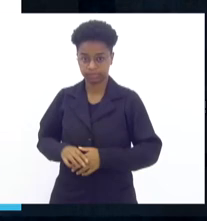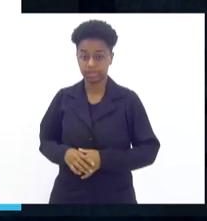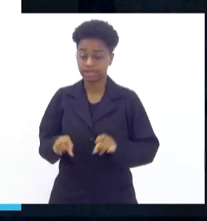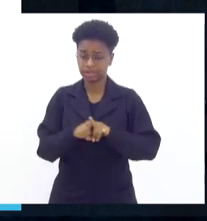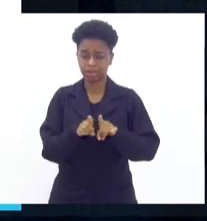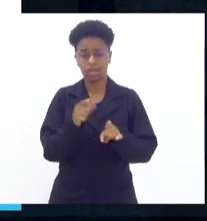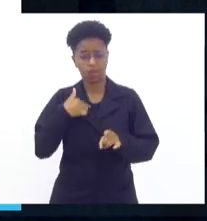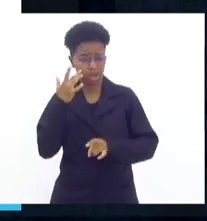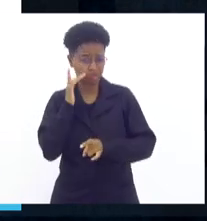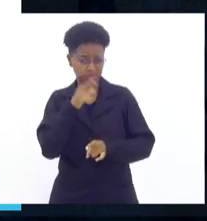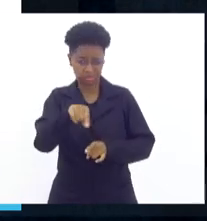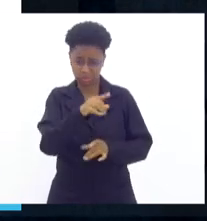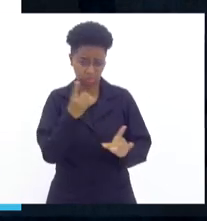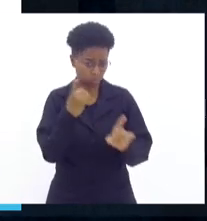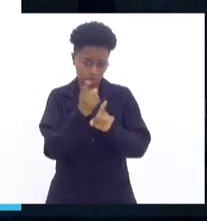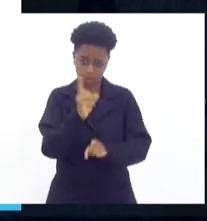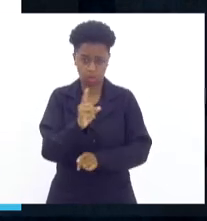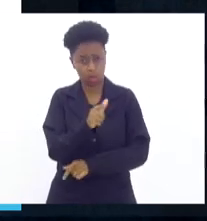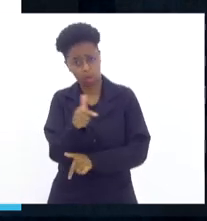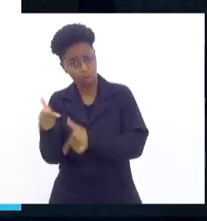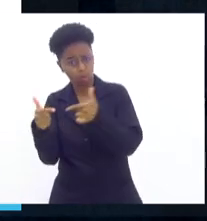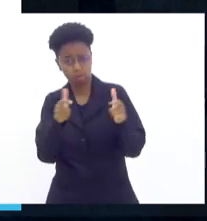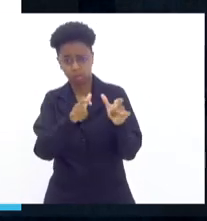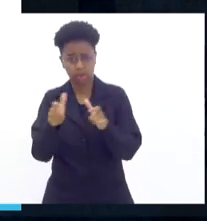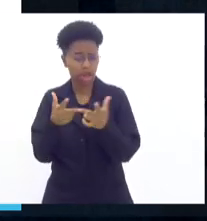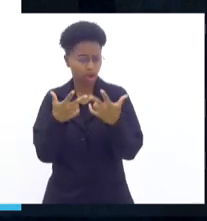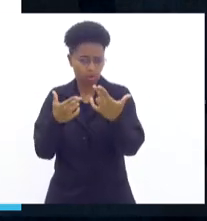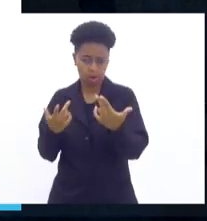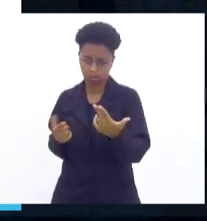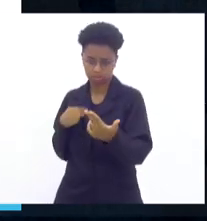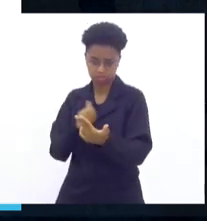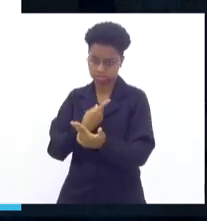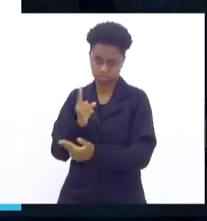nenhum exército, talvez, do mundo, você vai encontrar esses números de apreensões.